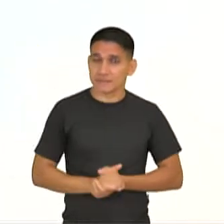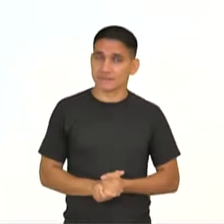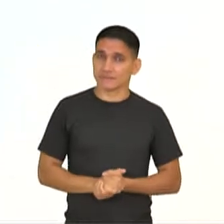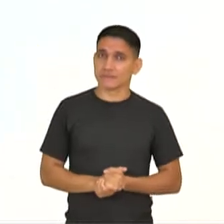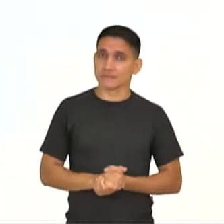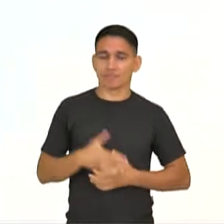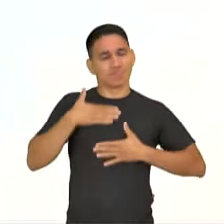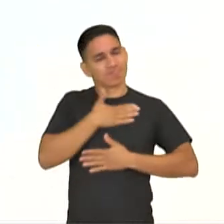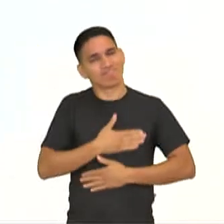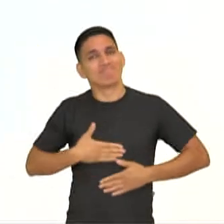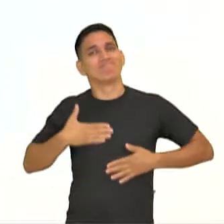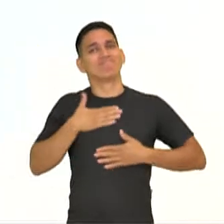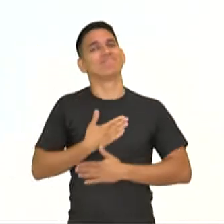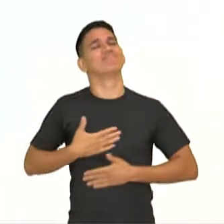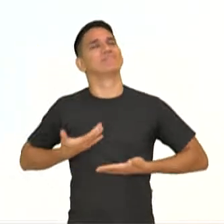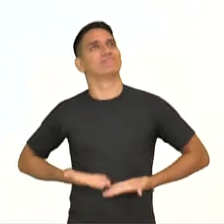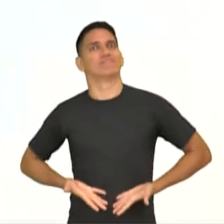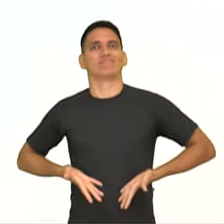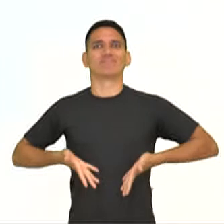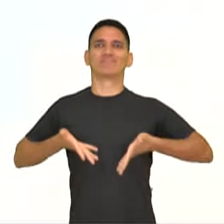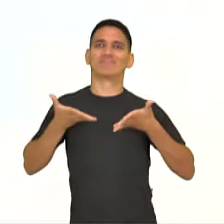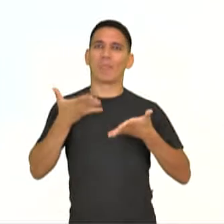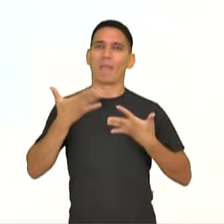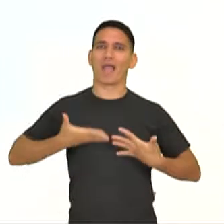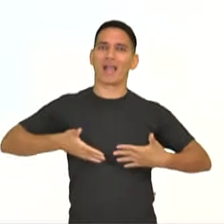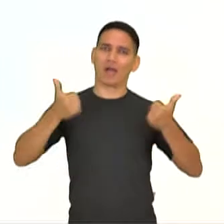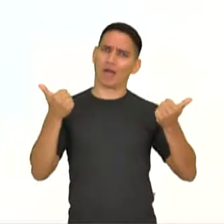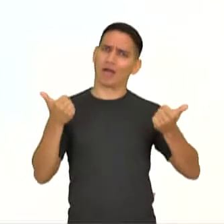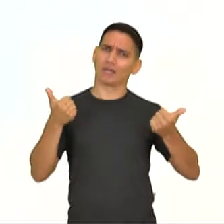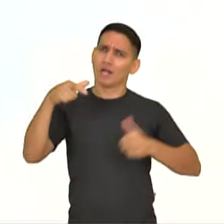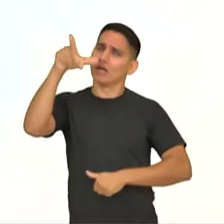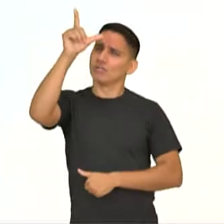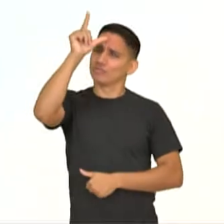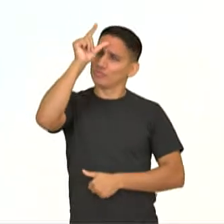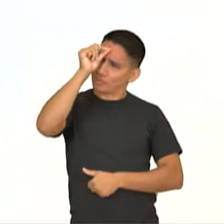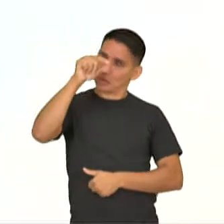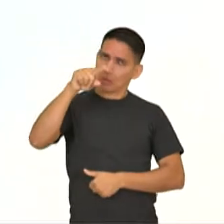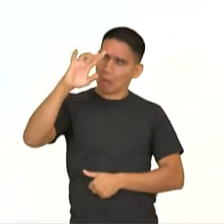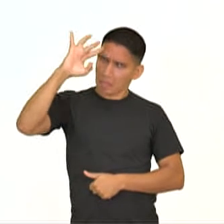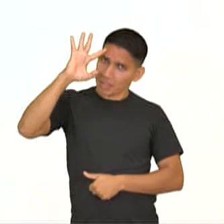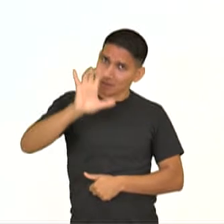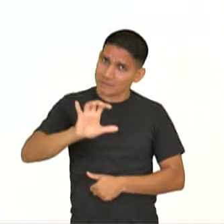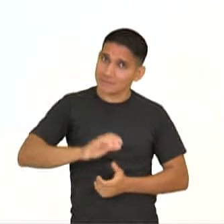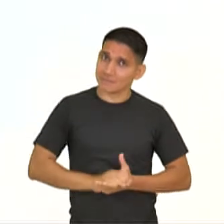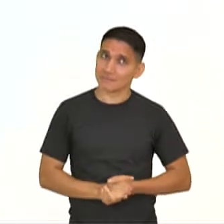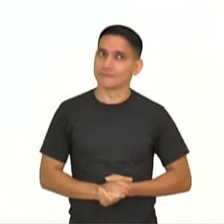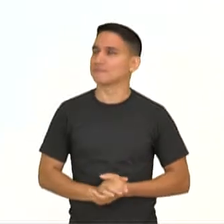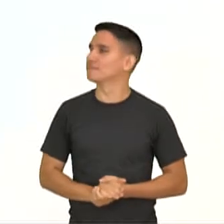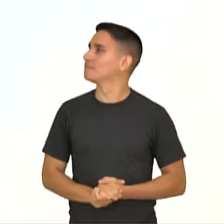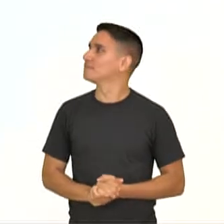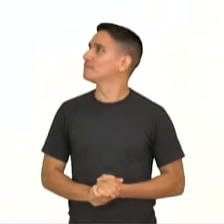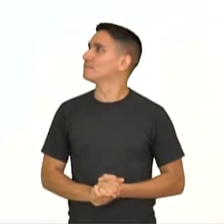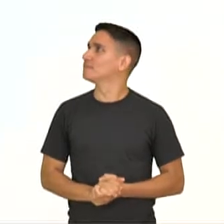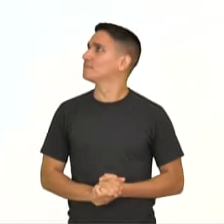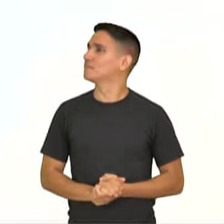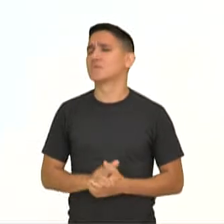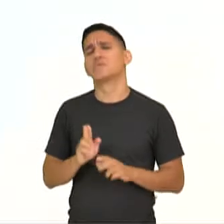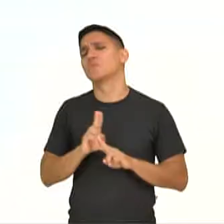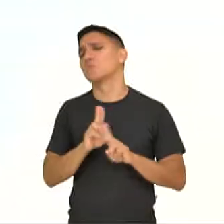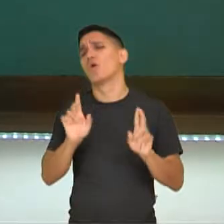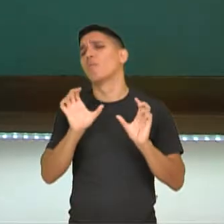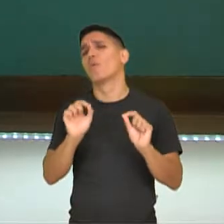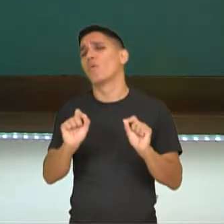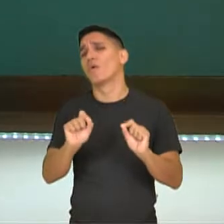mais feliz, te eleva, mais tranquilo? Já pensaram sobre isso? Vamos a ver. Como que é nome disso?